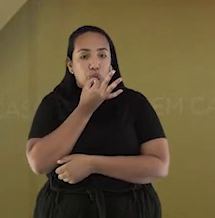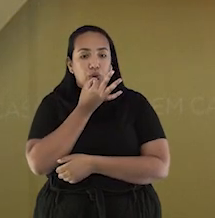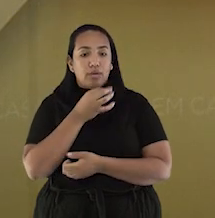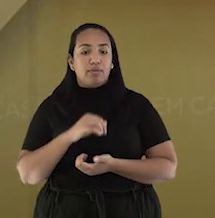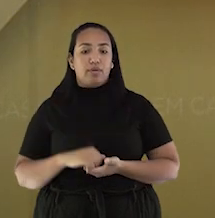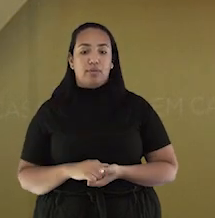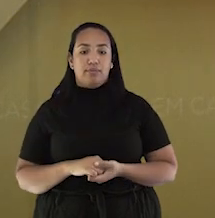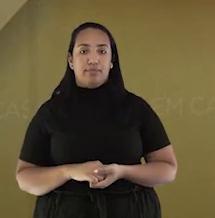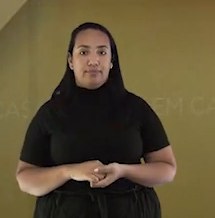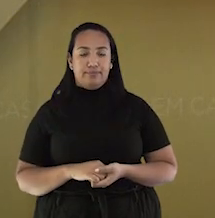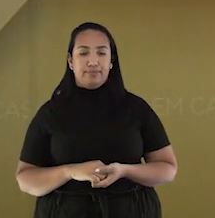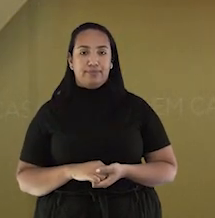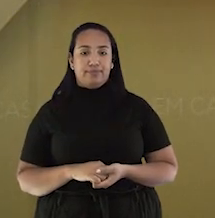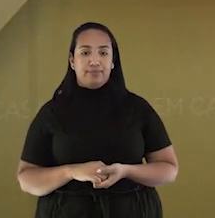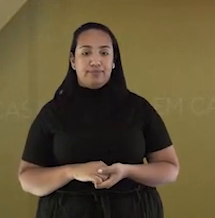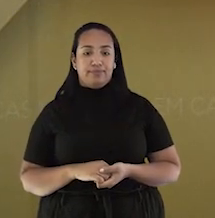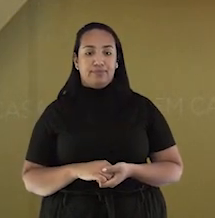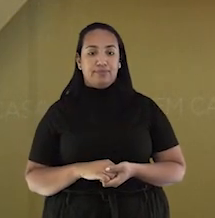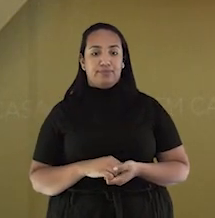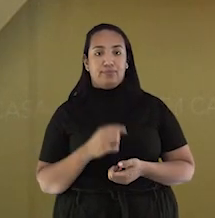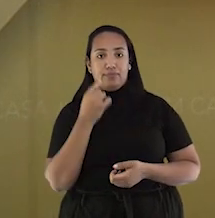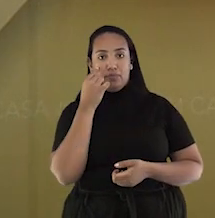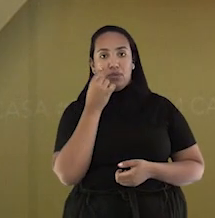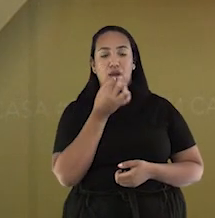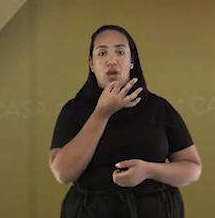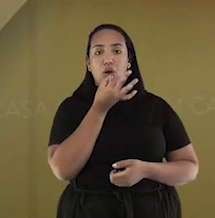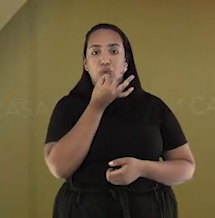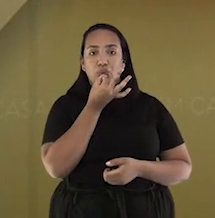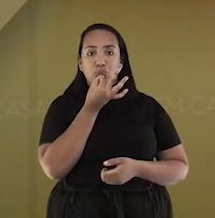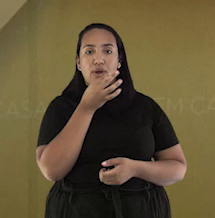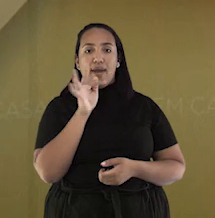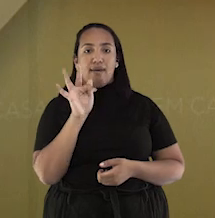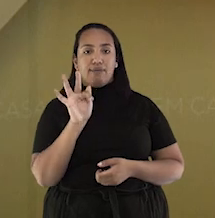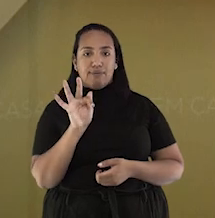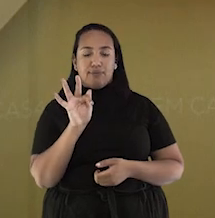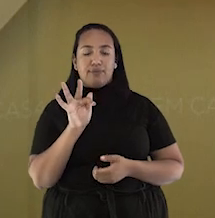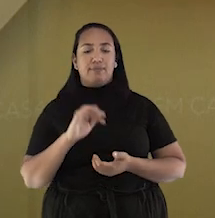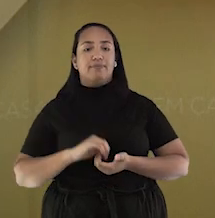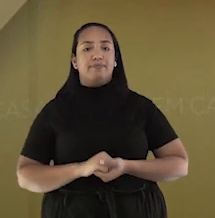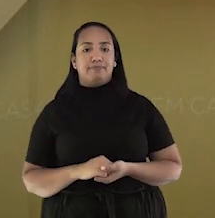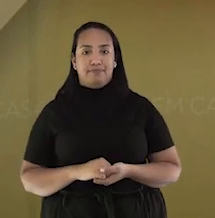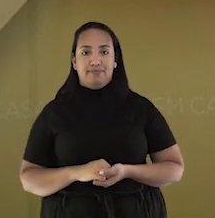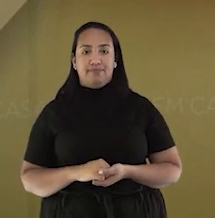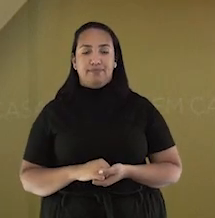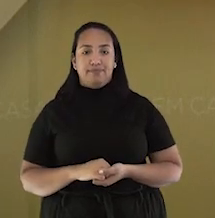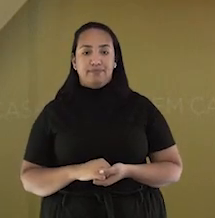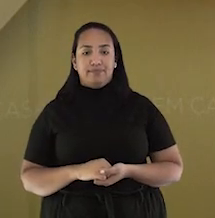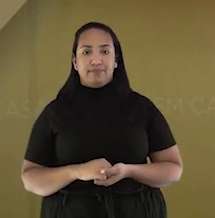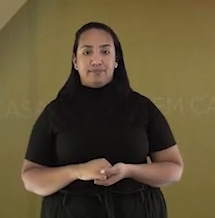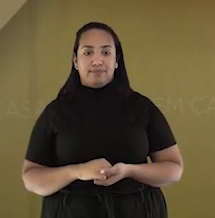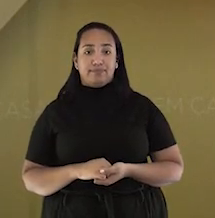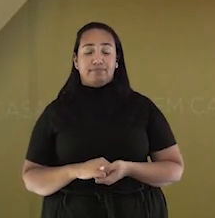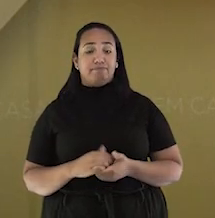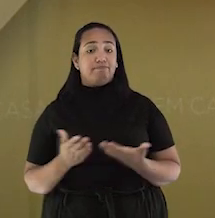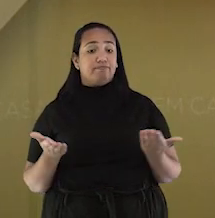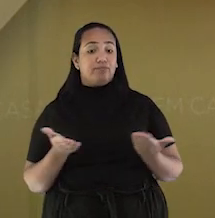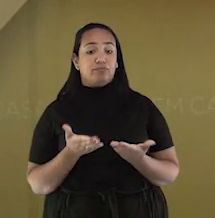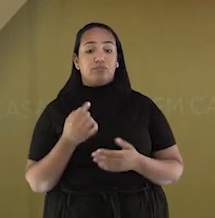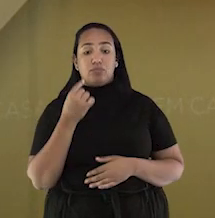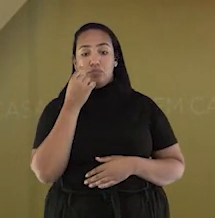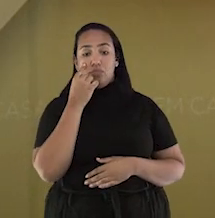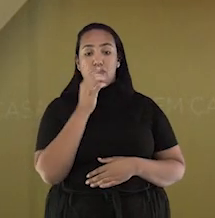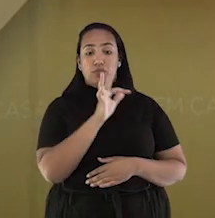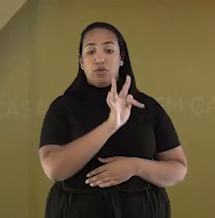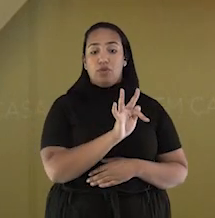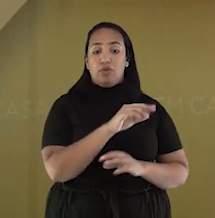F. Repitam comigo. F. Bom, agora se pegarmos a letra